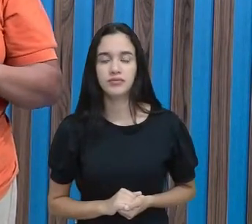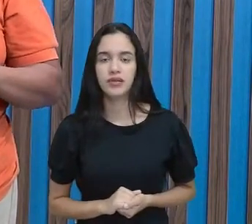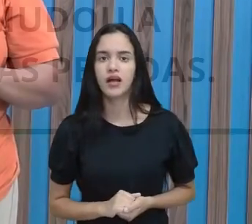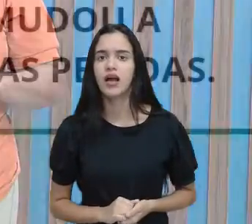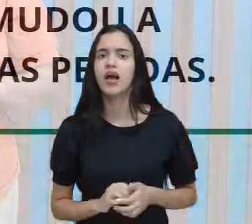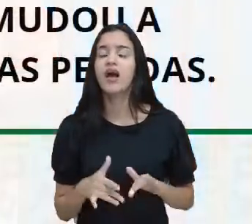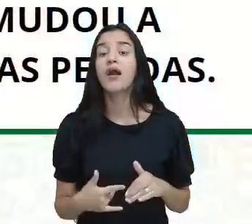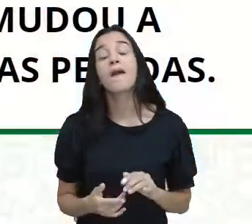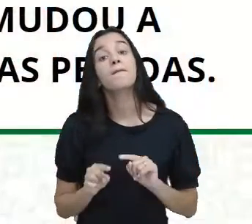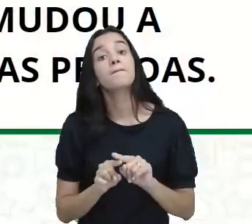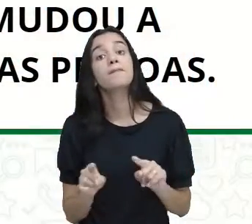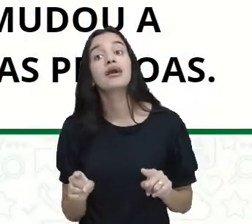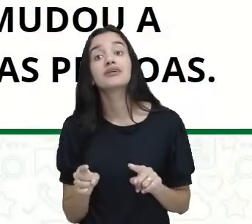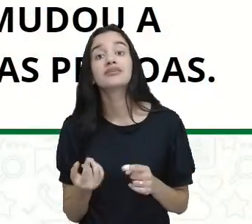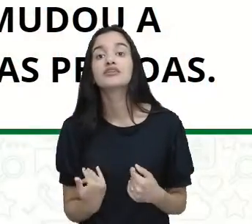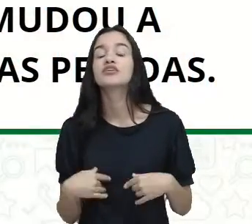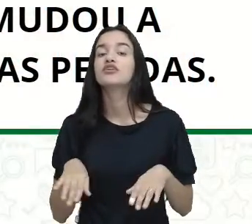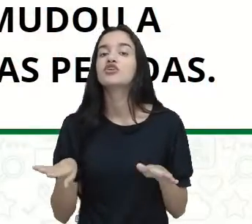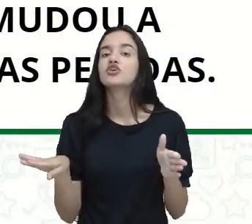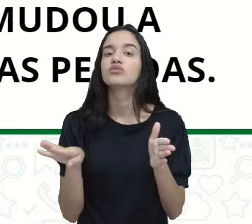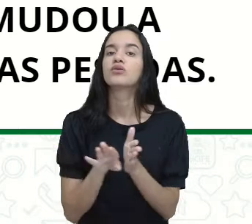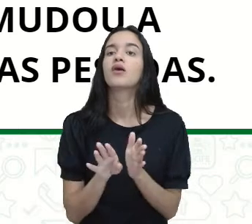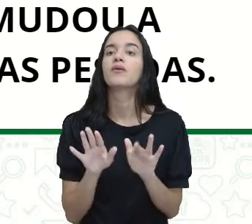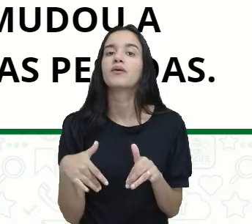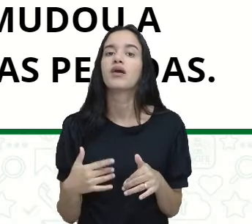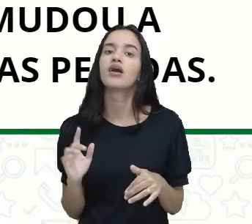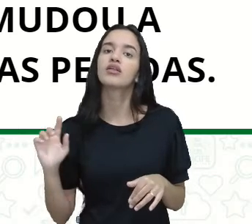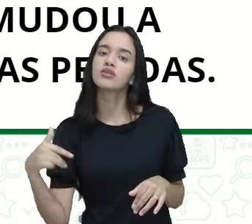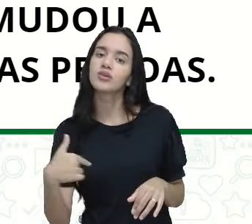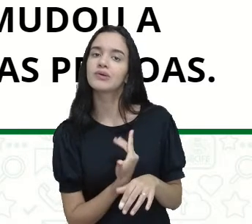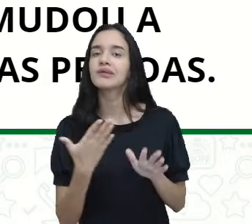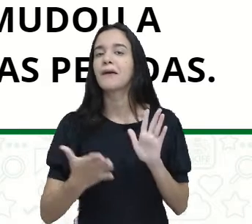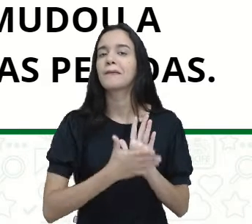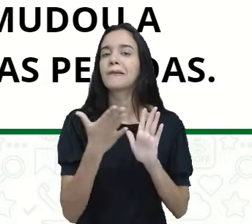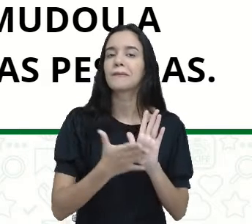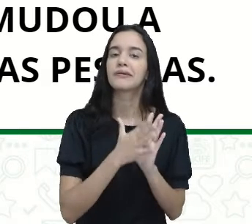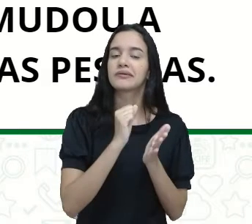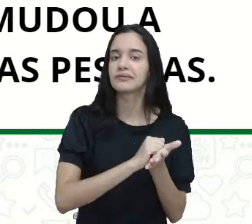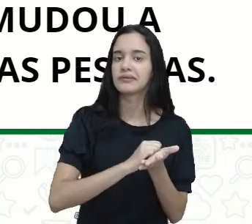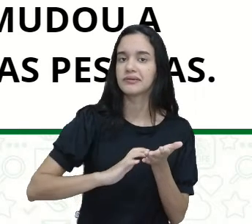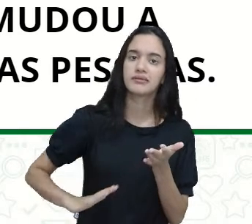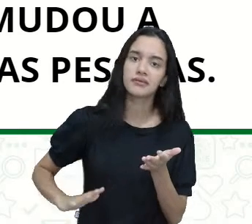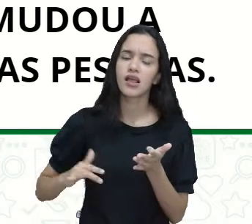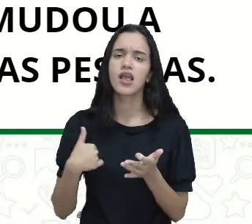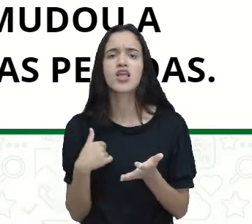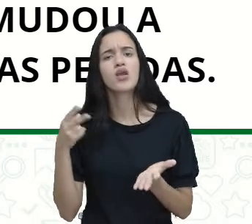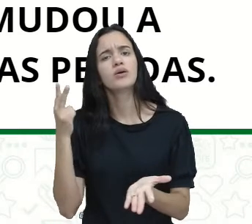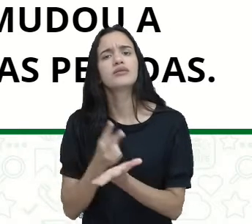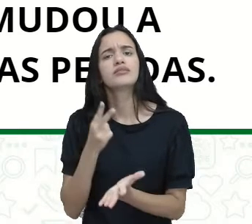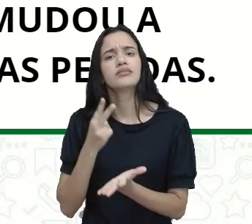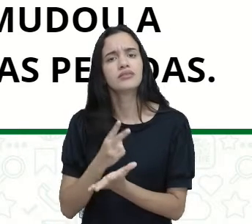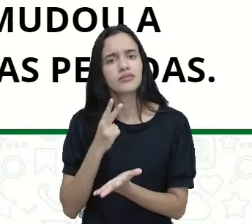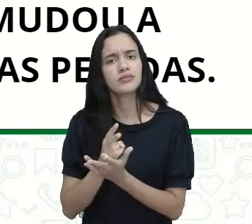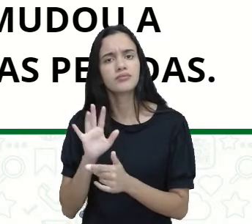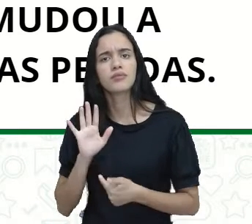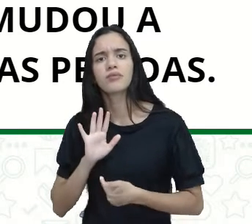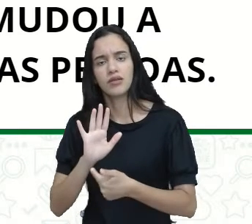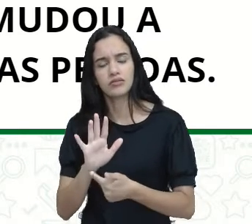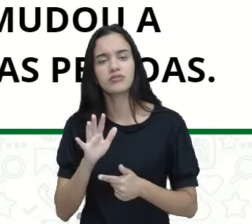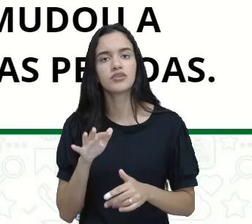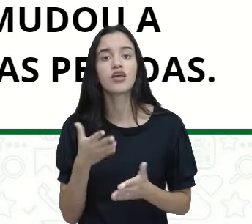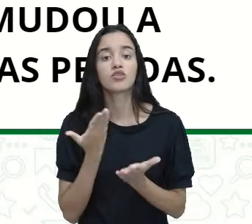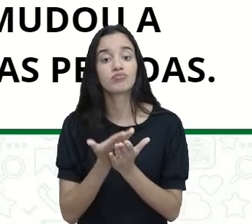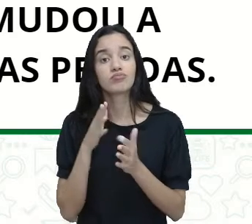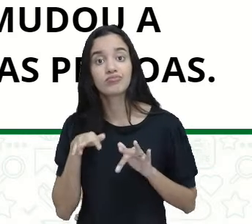Diante disso, chegamos aí àquela nossa proposta de atividades que eu sempre trago para vocês ao